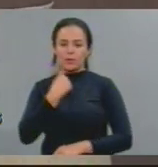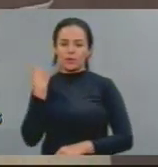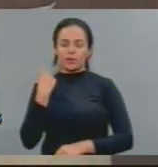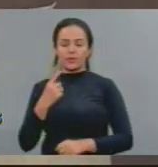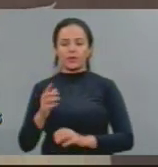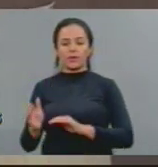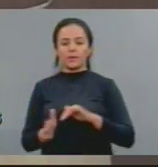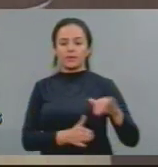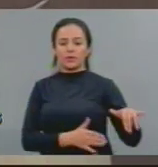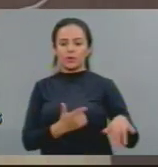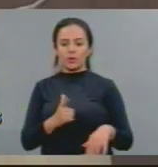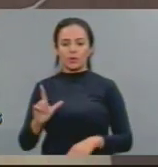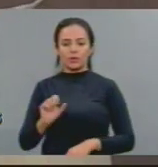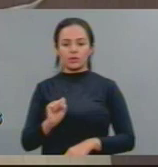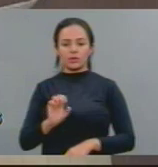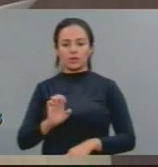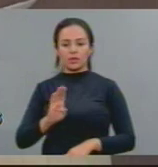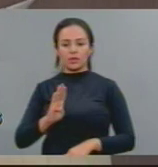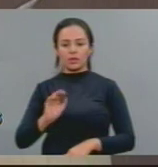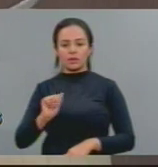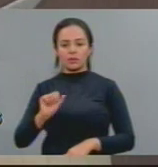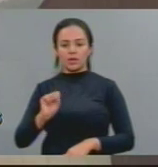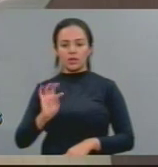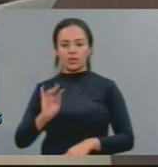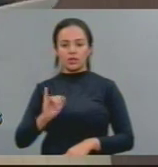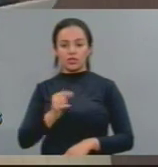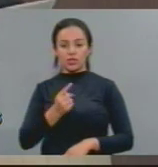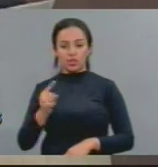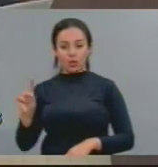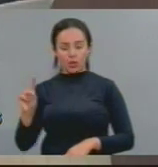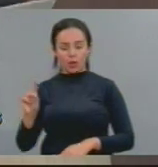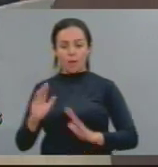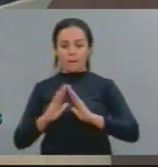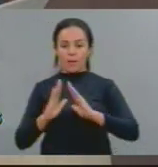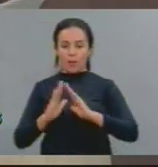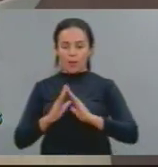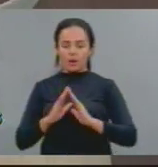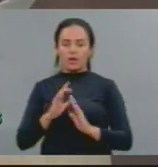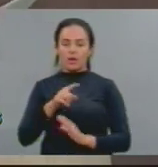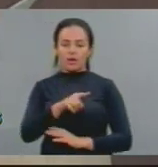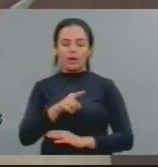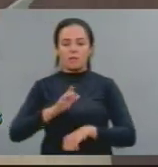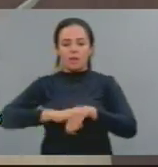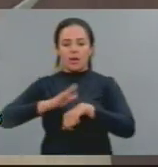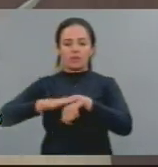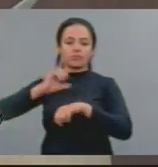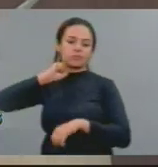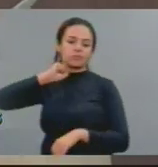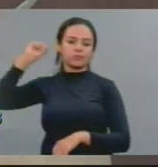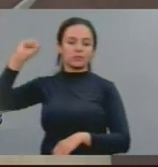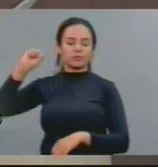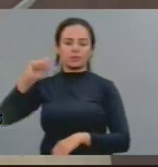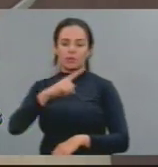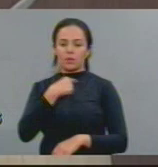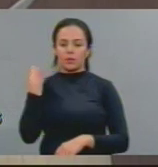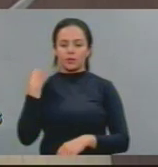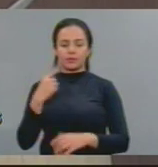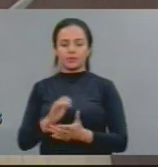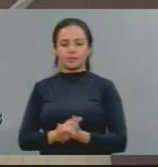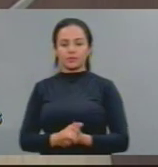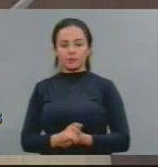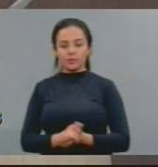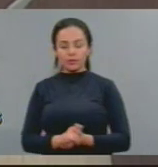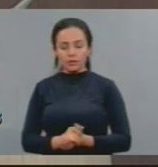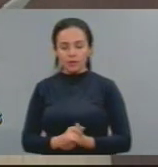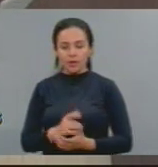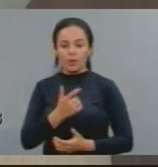Sebastião Dentas de Barros, morador da comunidade do Tomé, que teria cometido suicídio em 2012, e Antônio Elton Ferreira Lima,